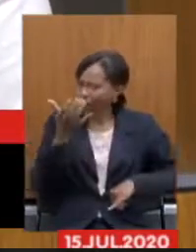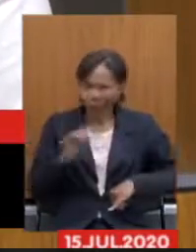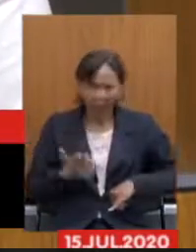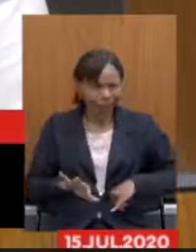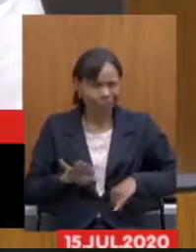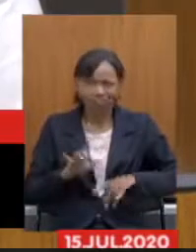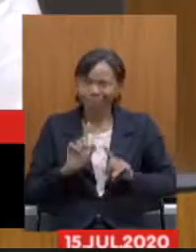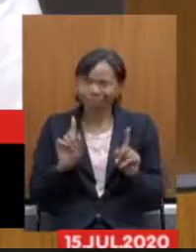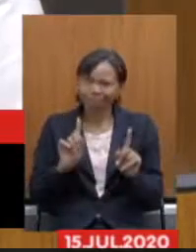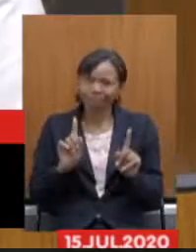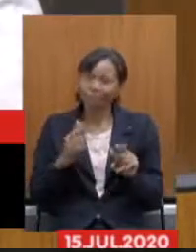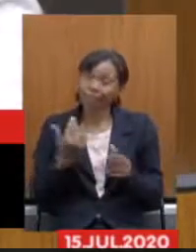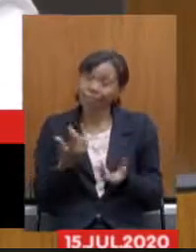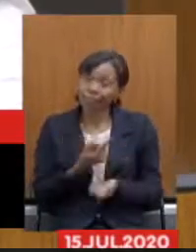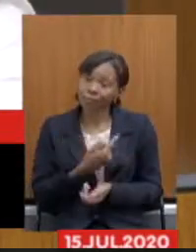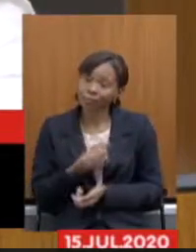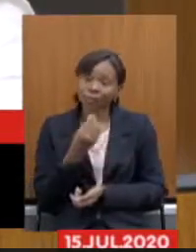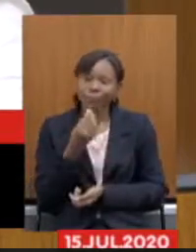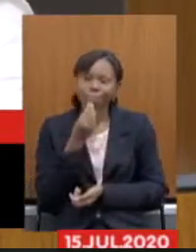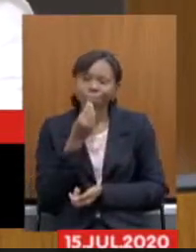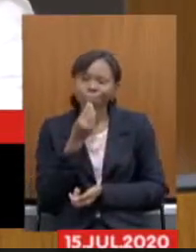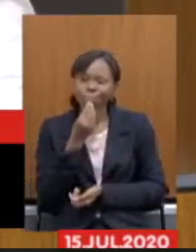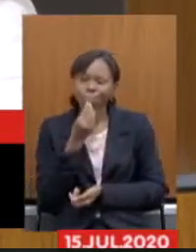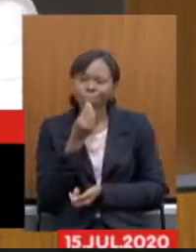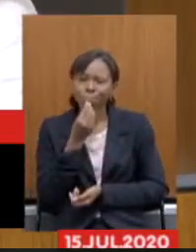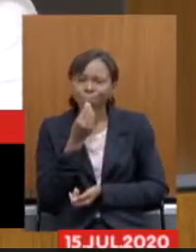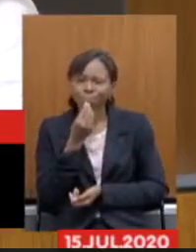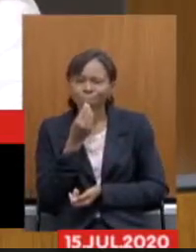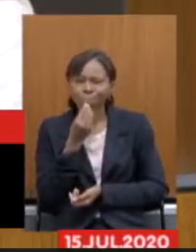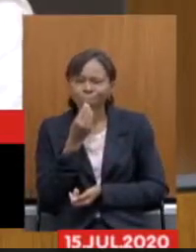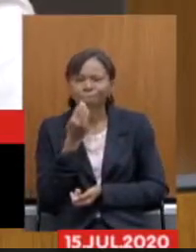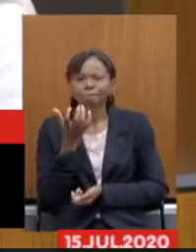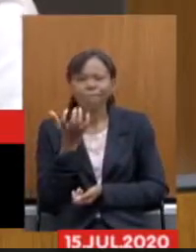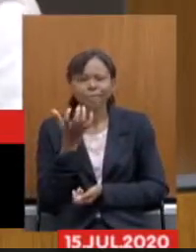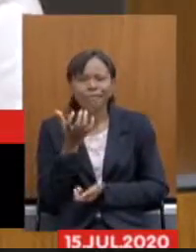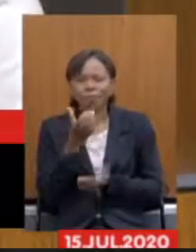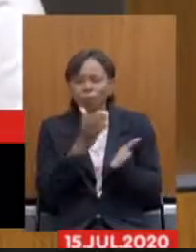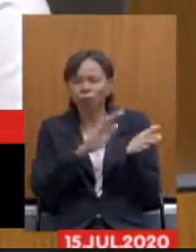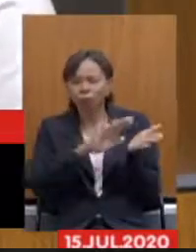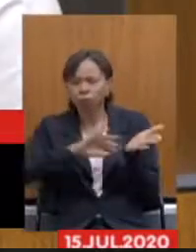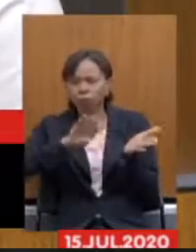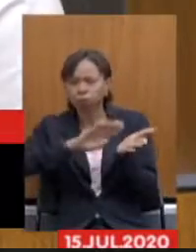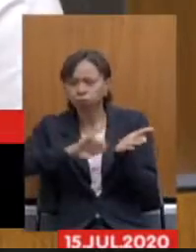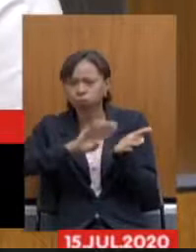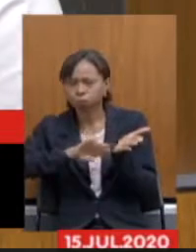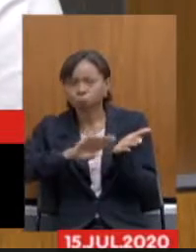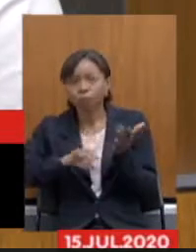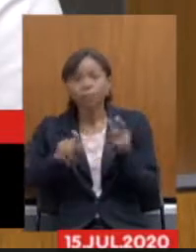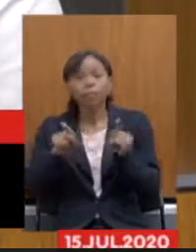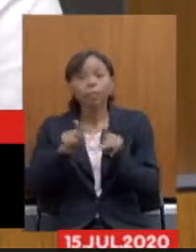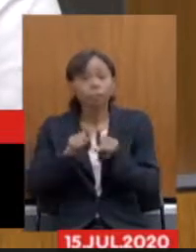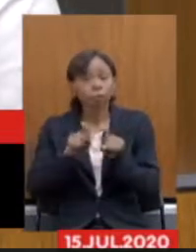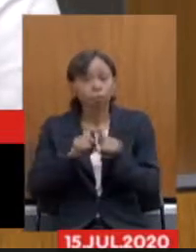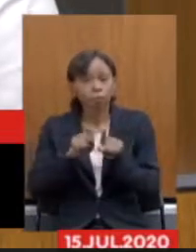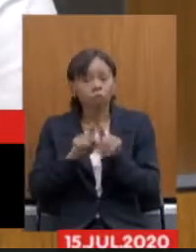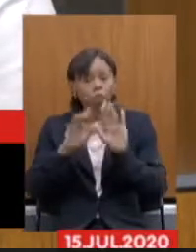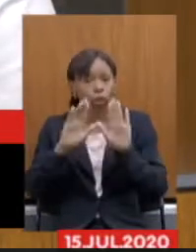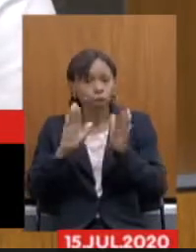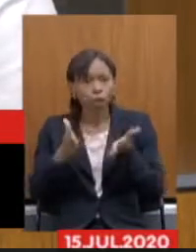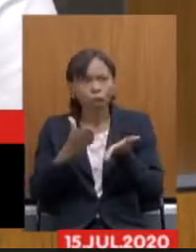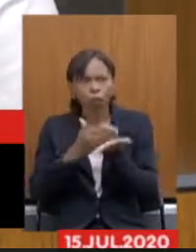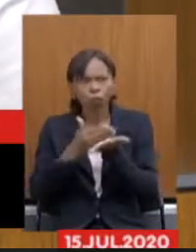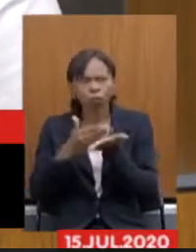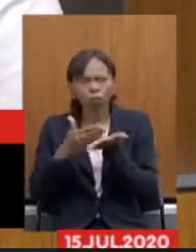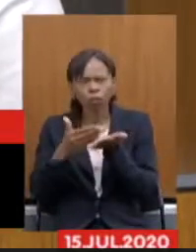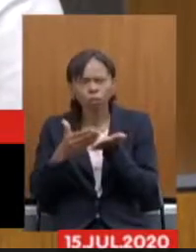a gente a nossa expectativa é essa nós lutamos para que ela seja excluída já entramos também com uma questão